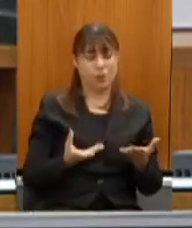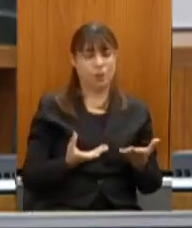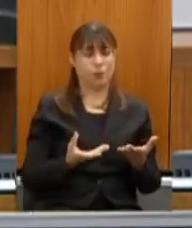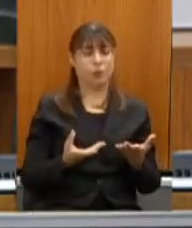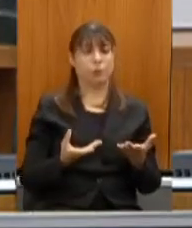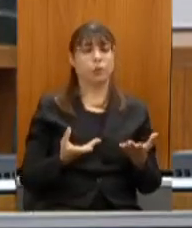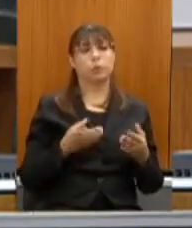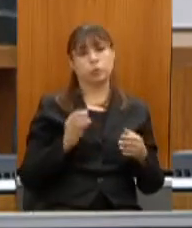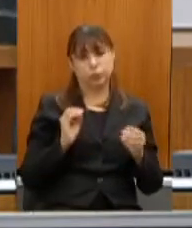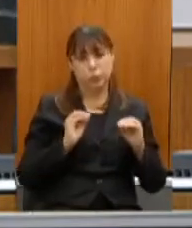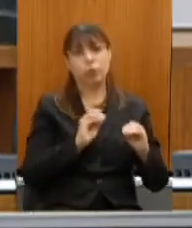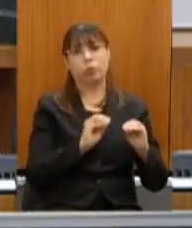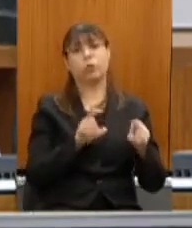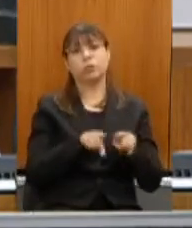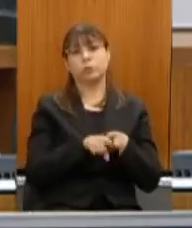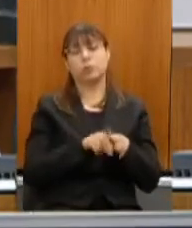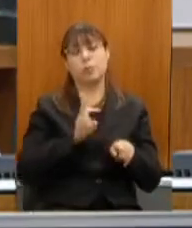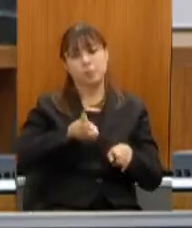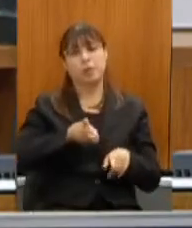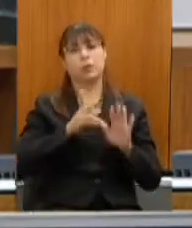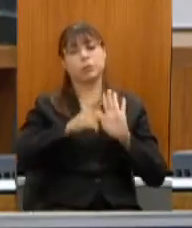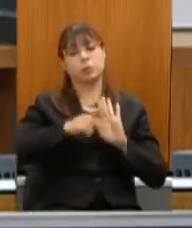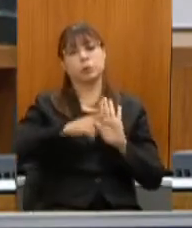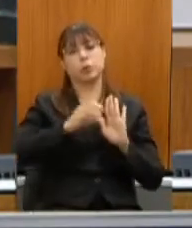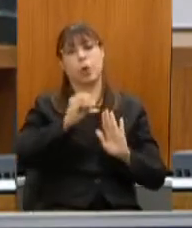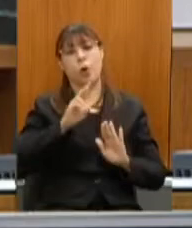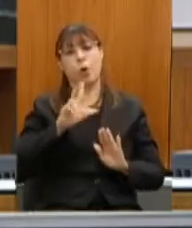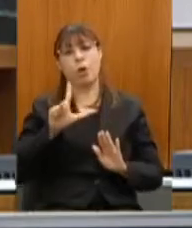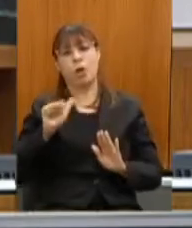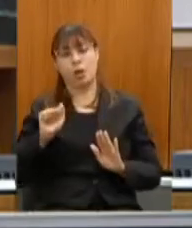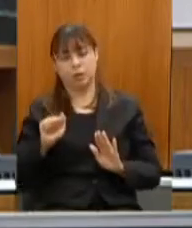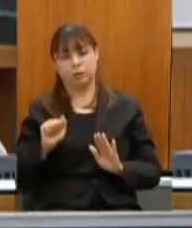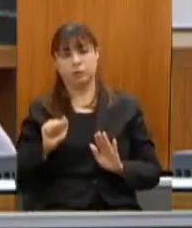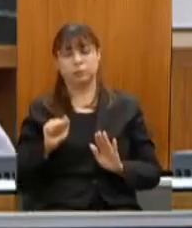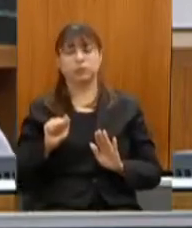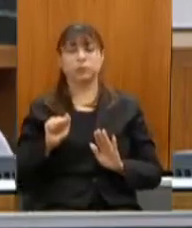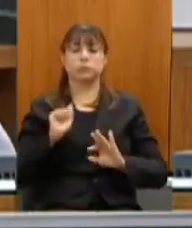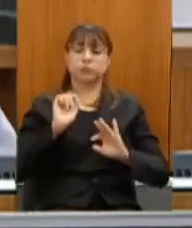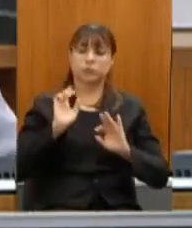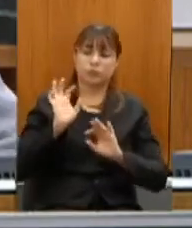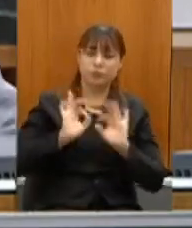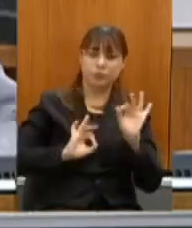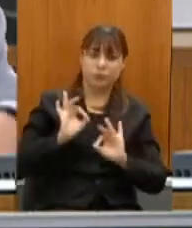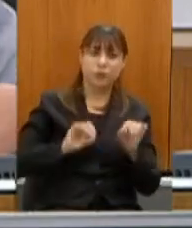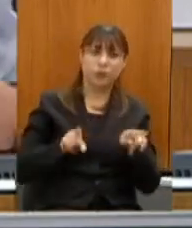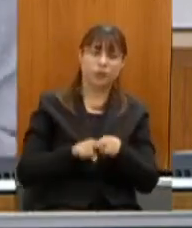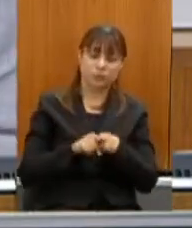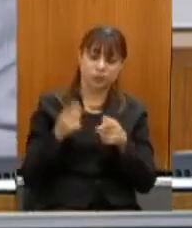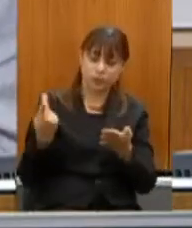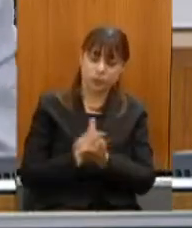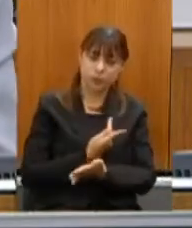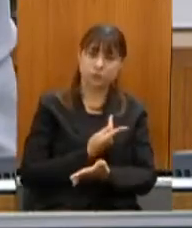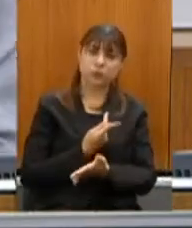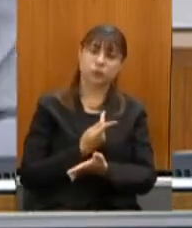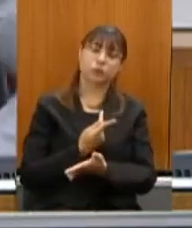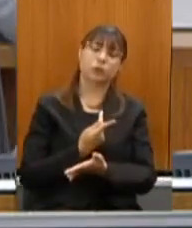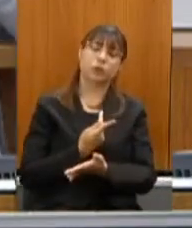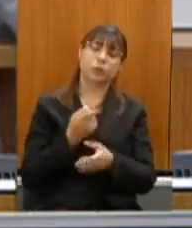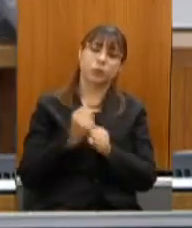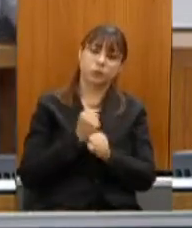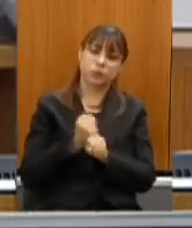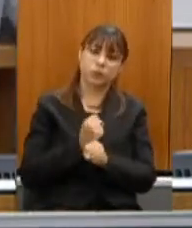justamente para além do planejamento a execução de obras como por exemplo DEX